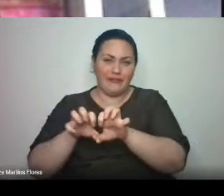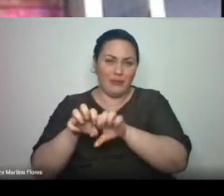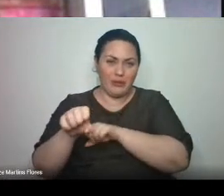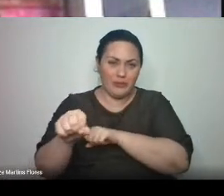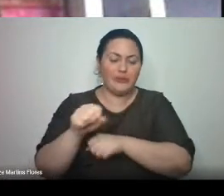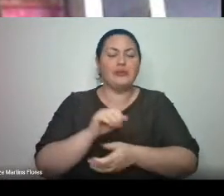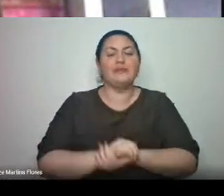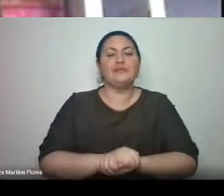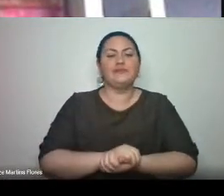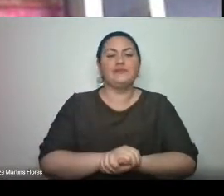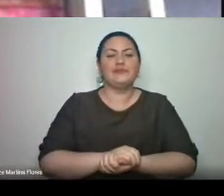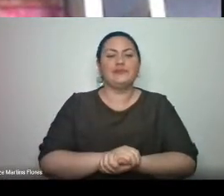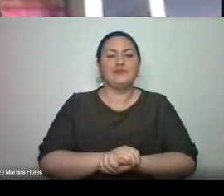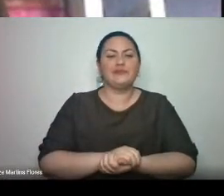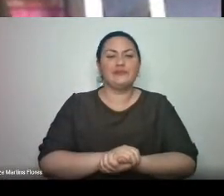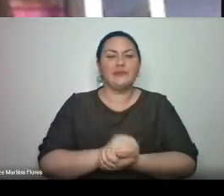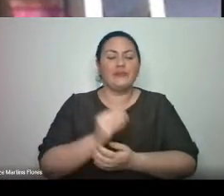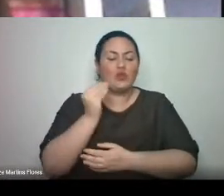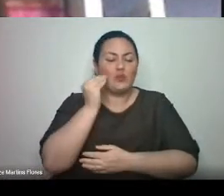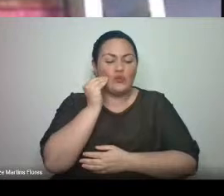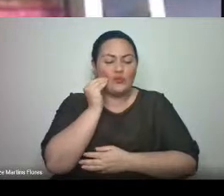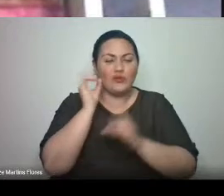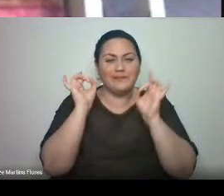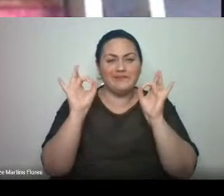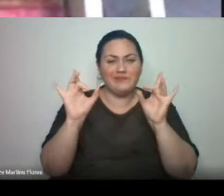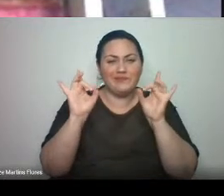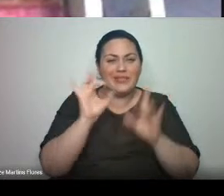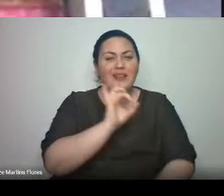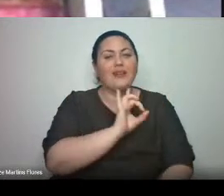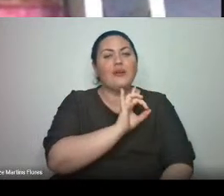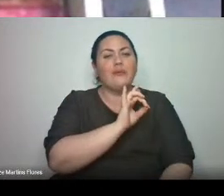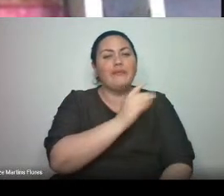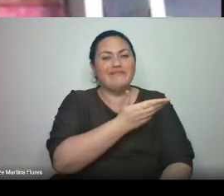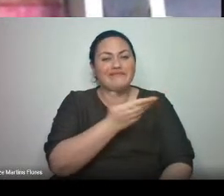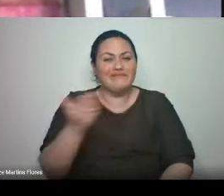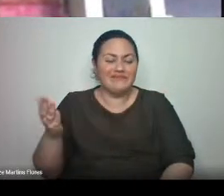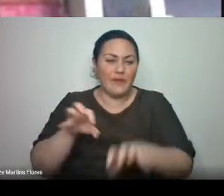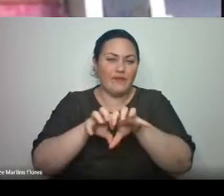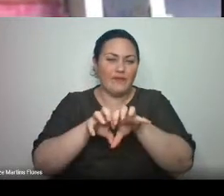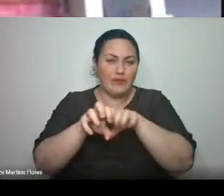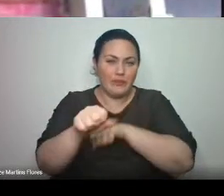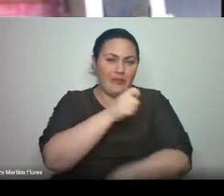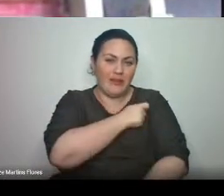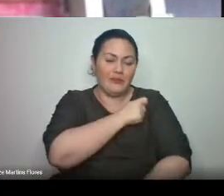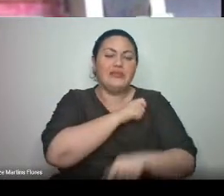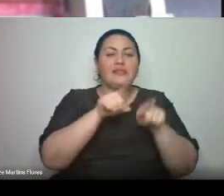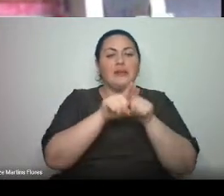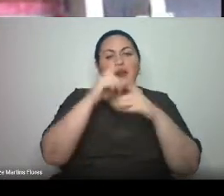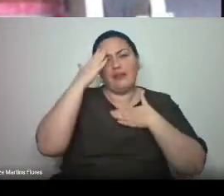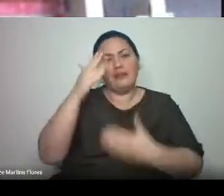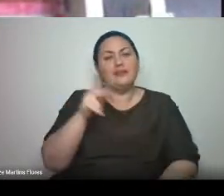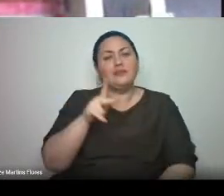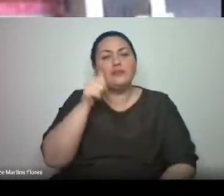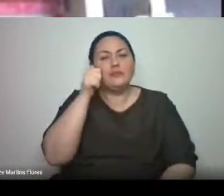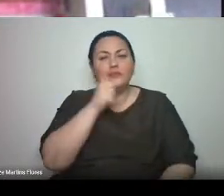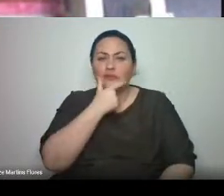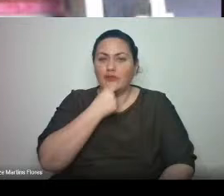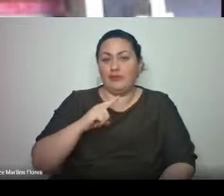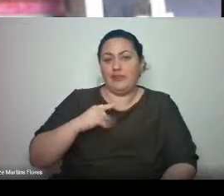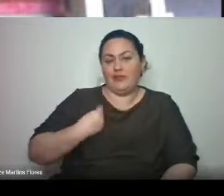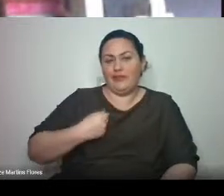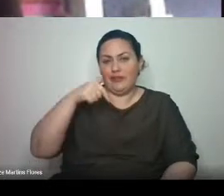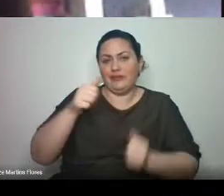Um beijo muito especial em cada um dos nossos formandos e agradeço às professoras e professores que estiveram aqui conosco também.